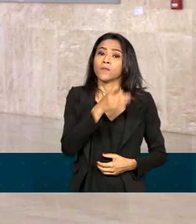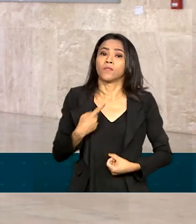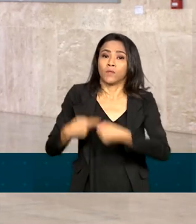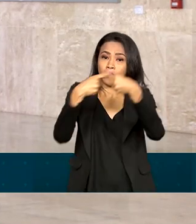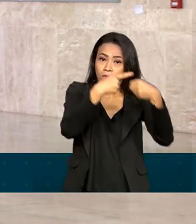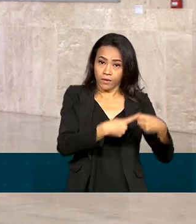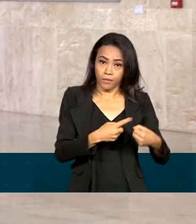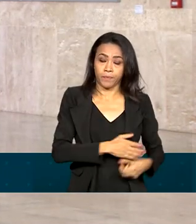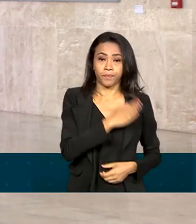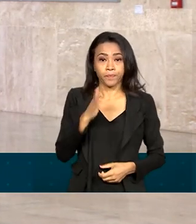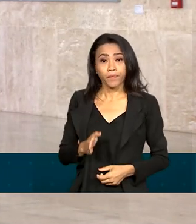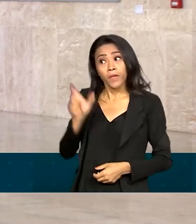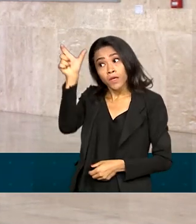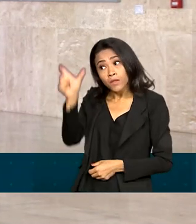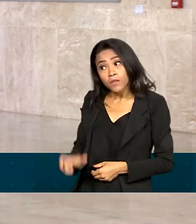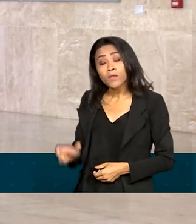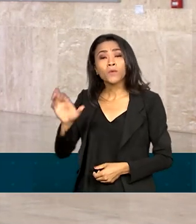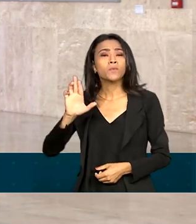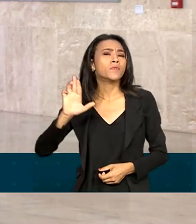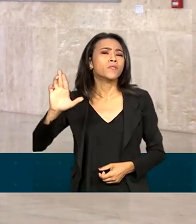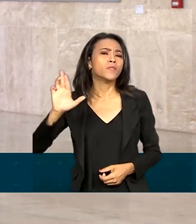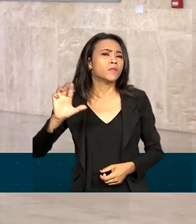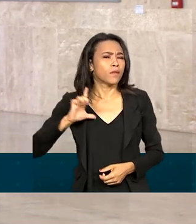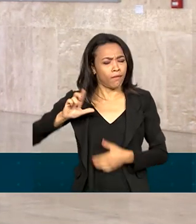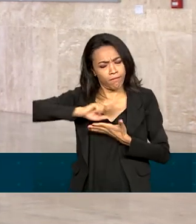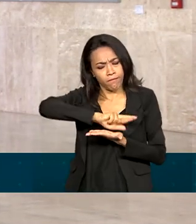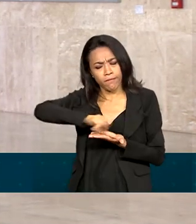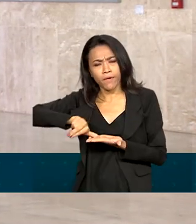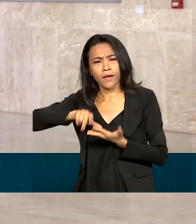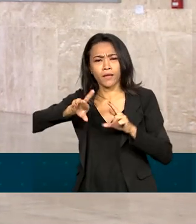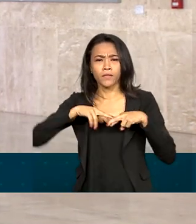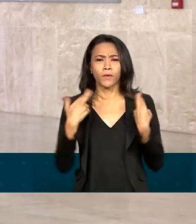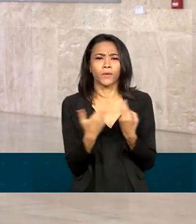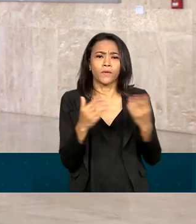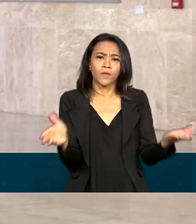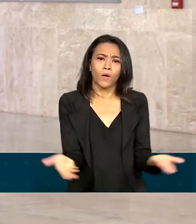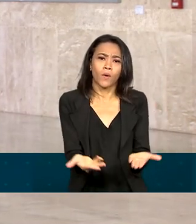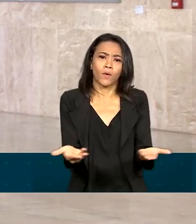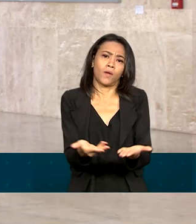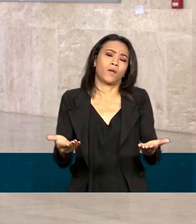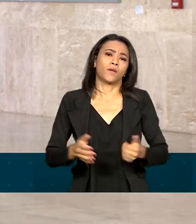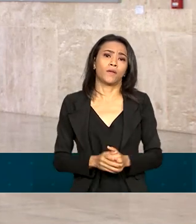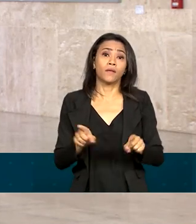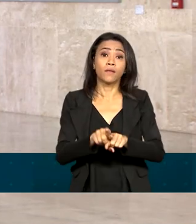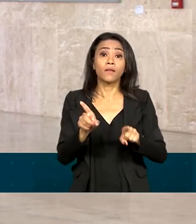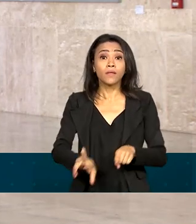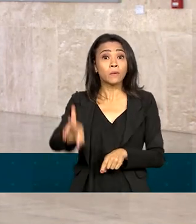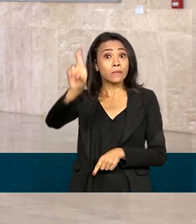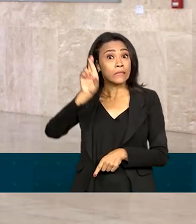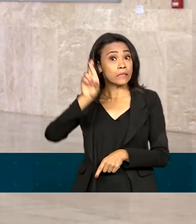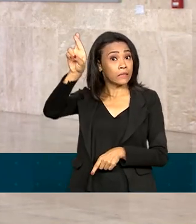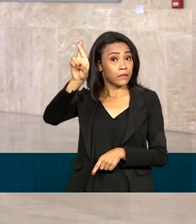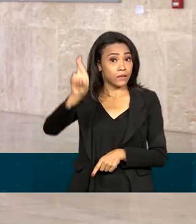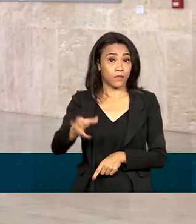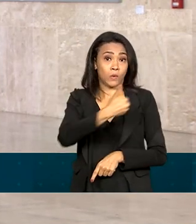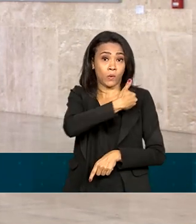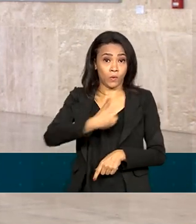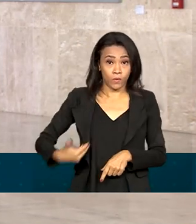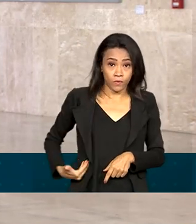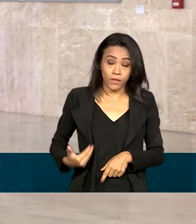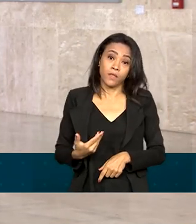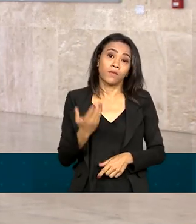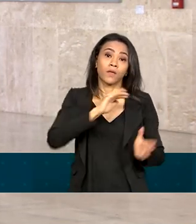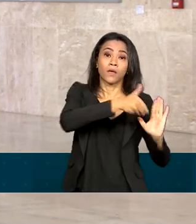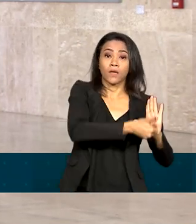agenda do presidente Lula para hoje, Renata, ele tem várias reuniões com os ministros e também com líderes do governo na Câmara e no